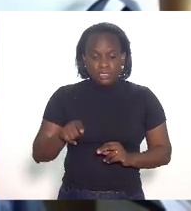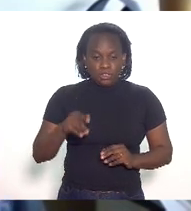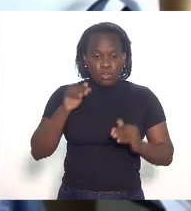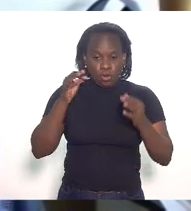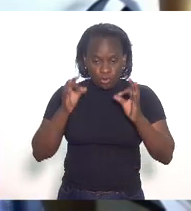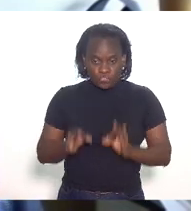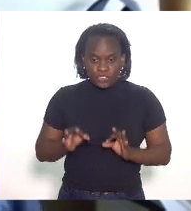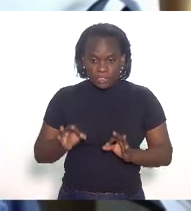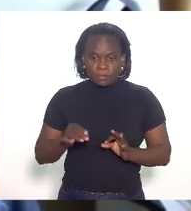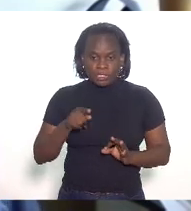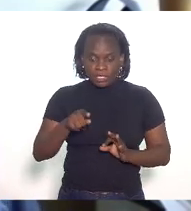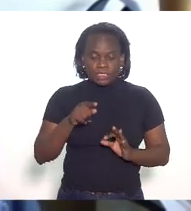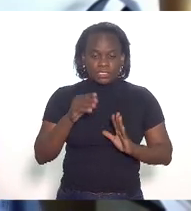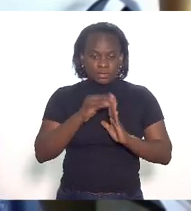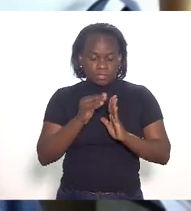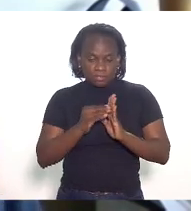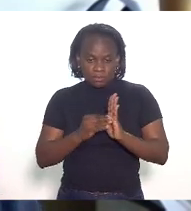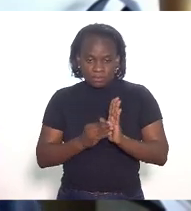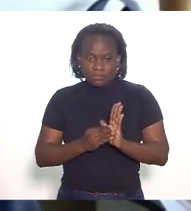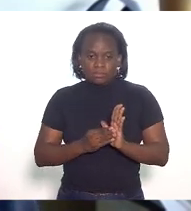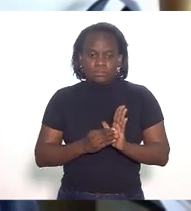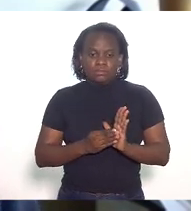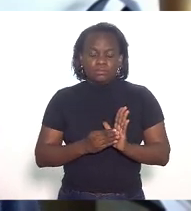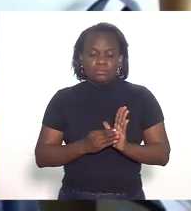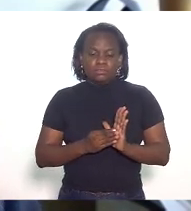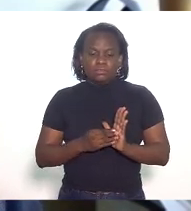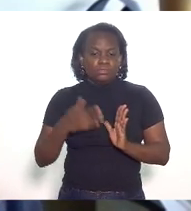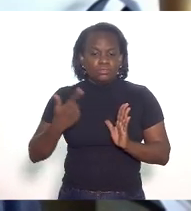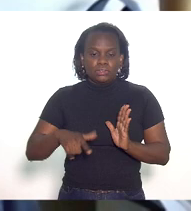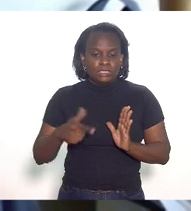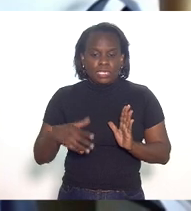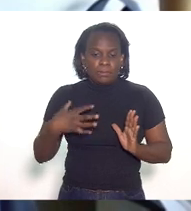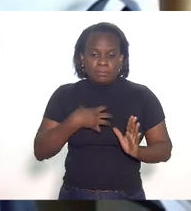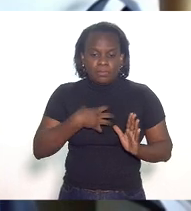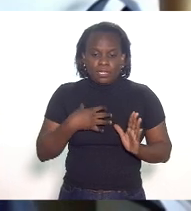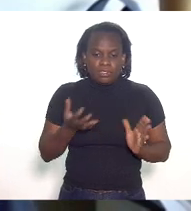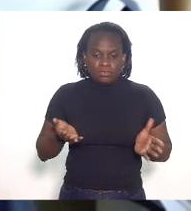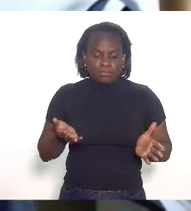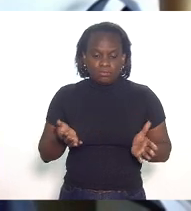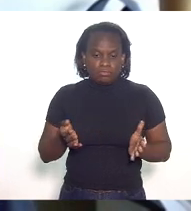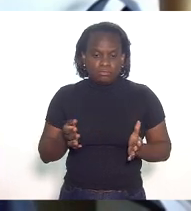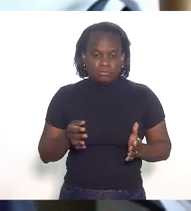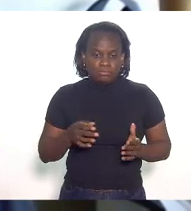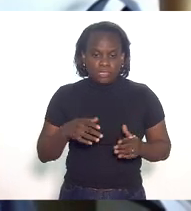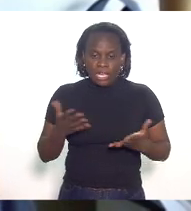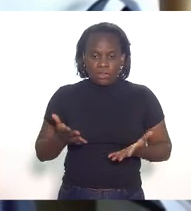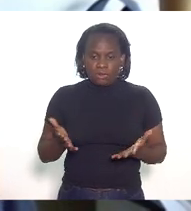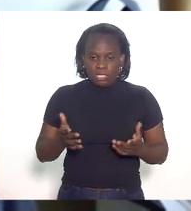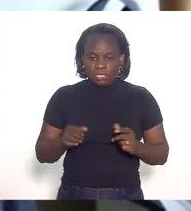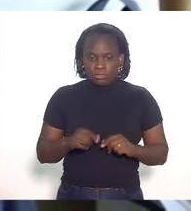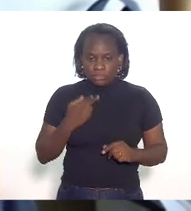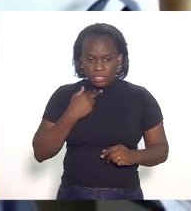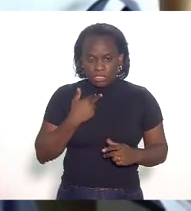confirma essa premissa que não há esse impacto a se medir agora